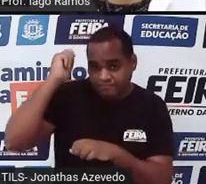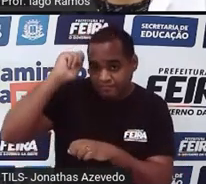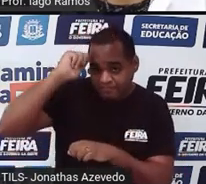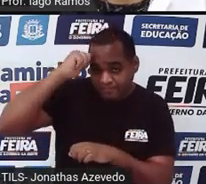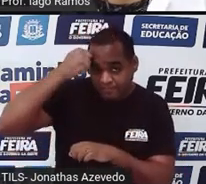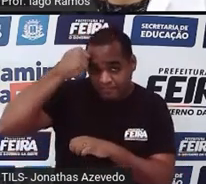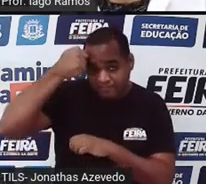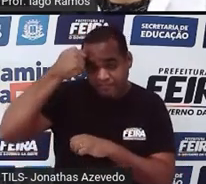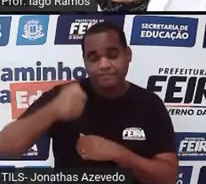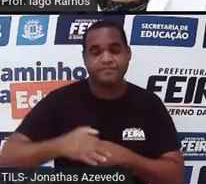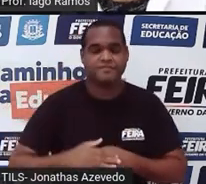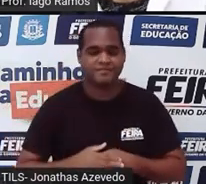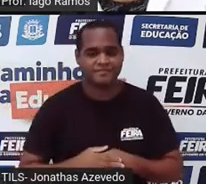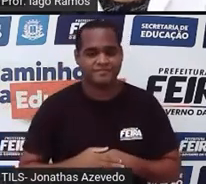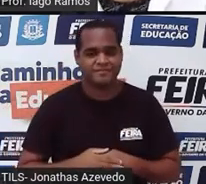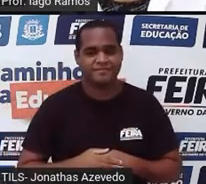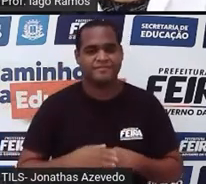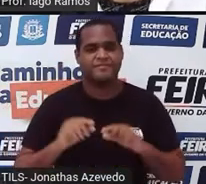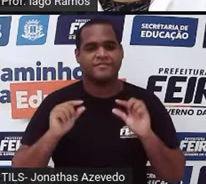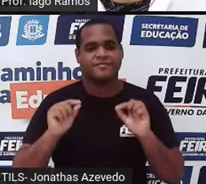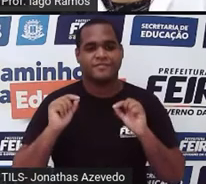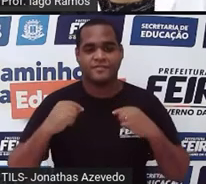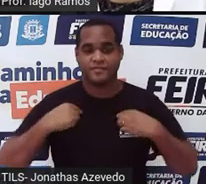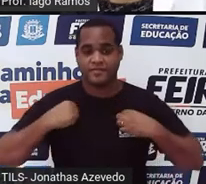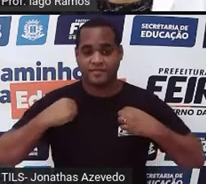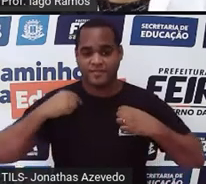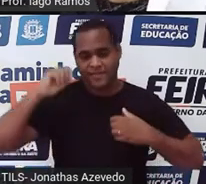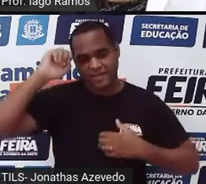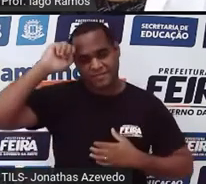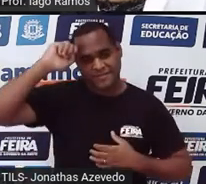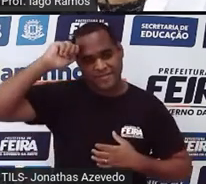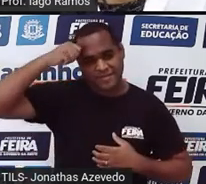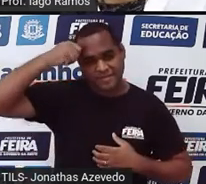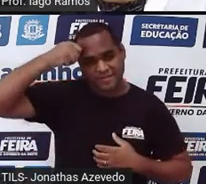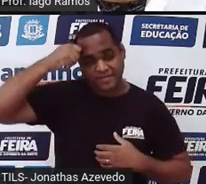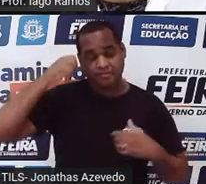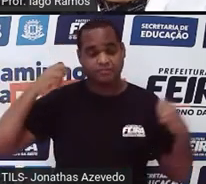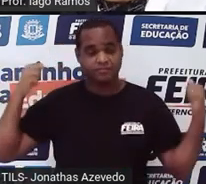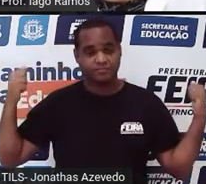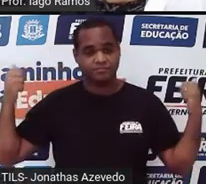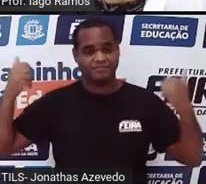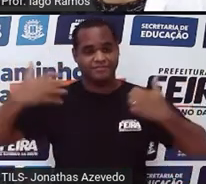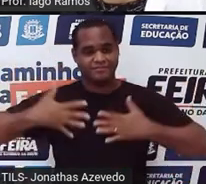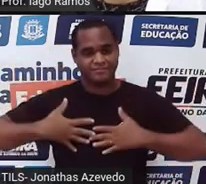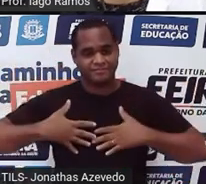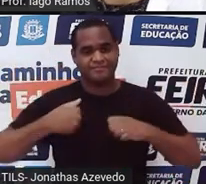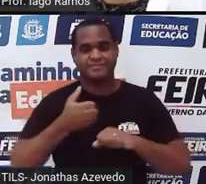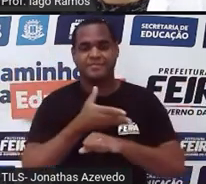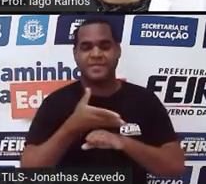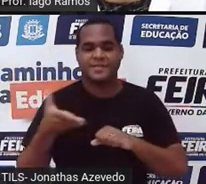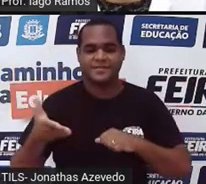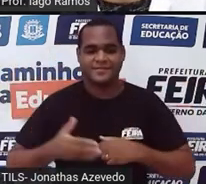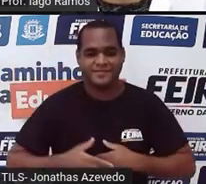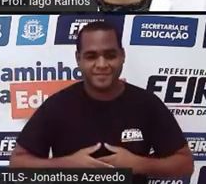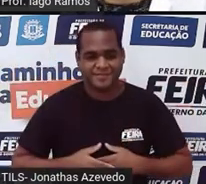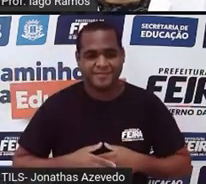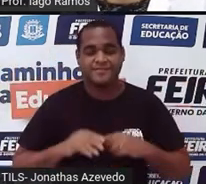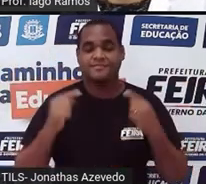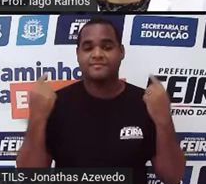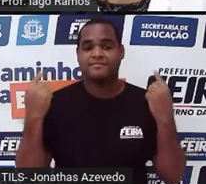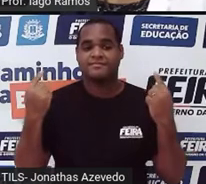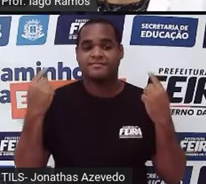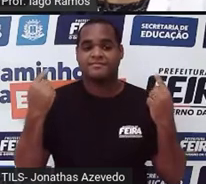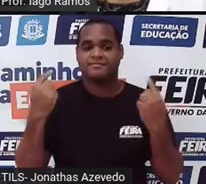ele é preto, no momento eu visto uma camisa preta, por cima um jaleco branco e atrás de mim